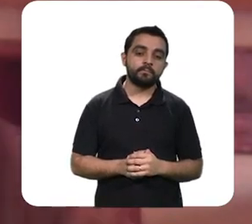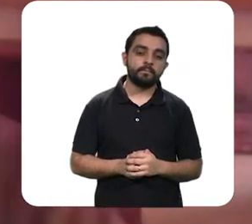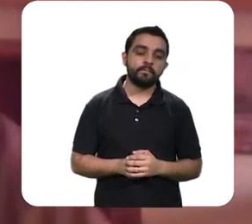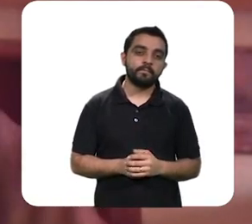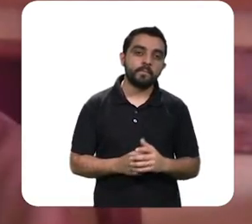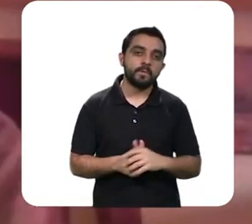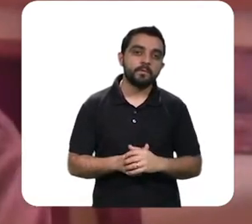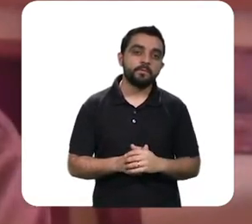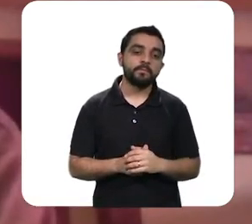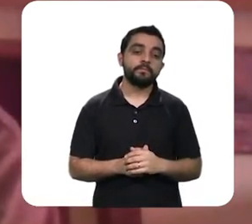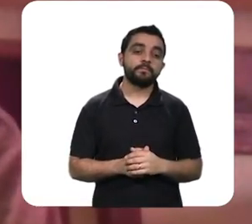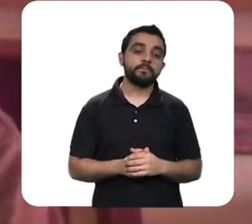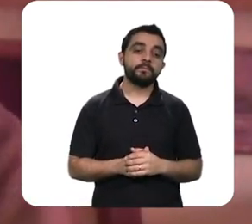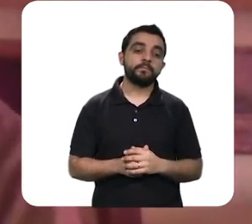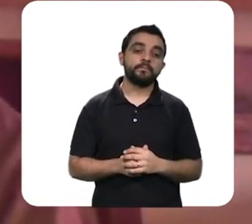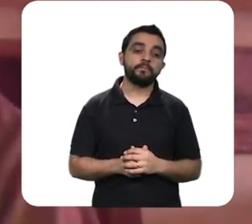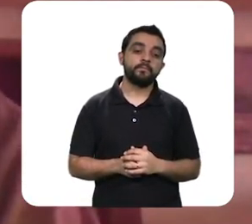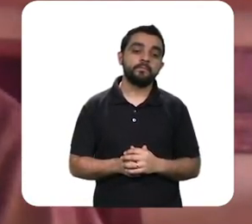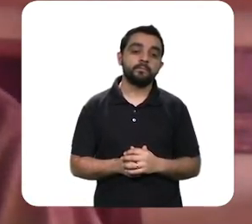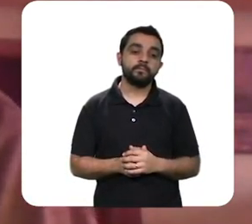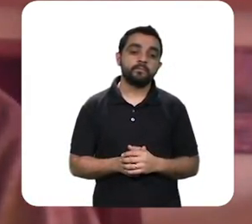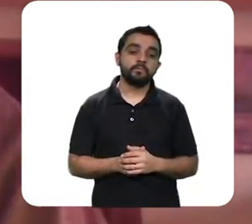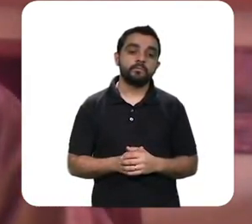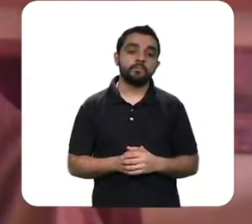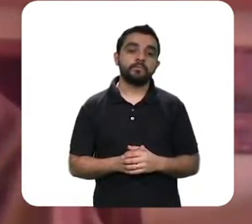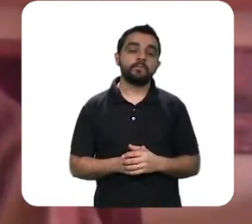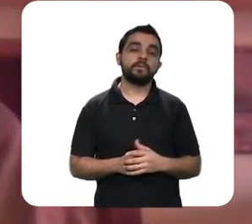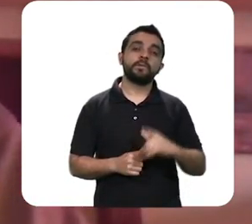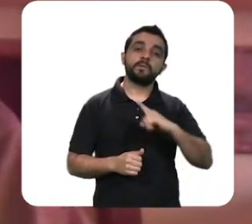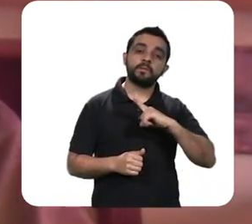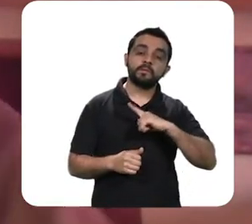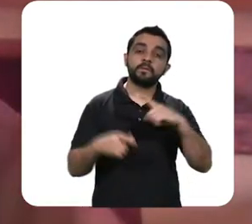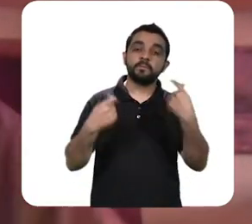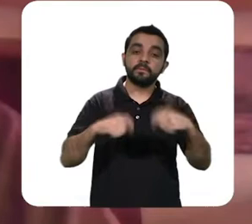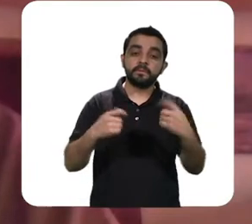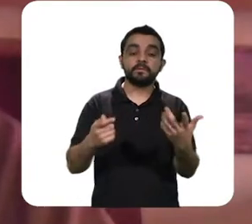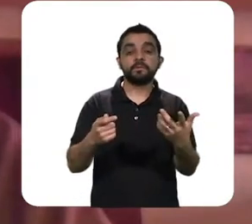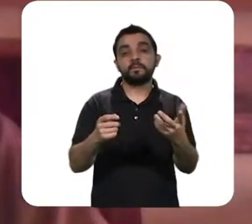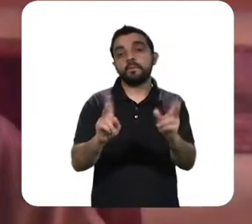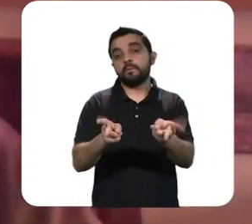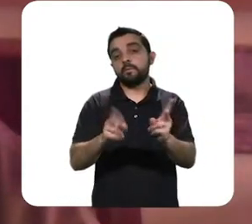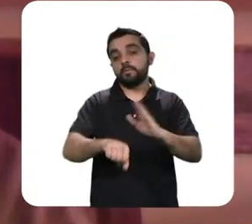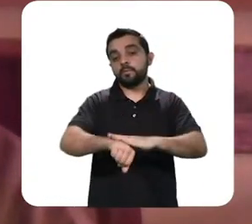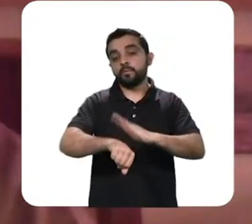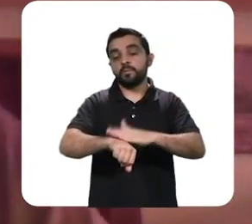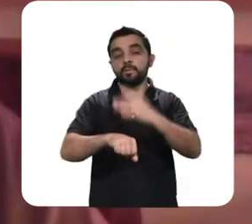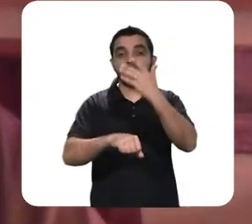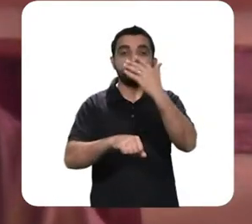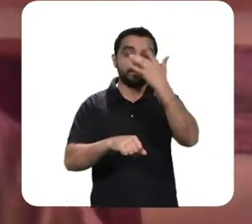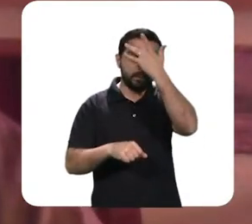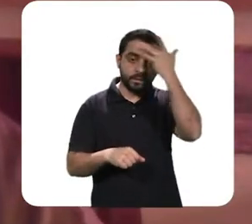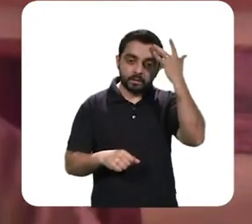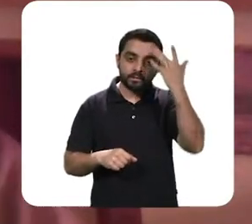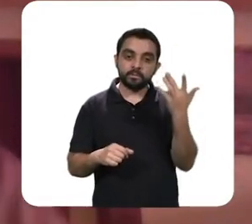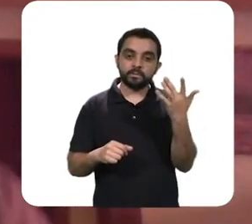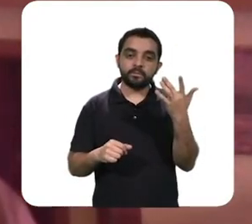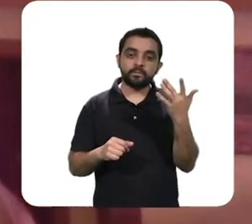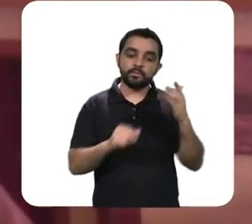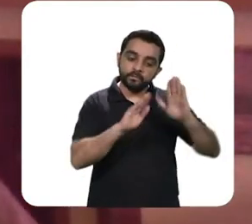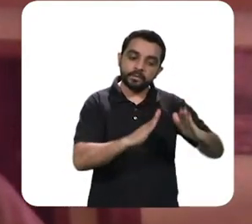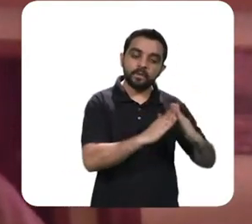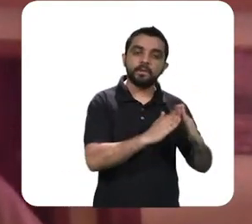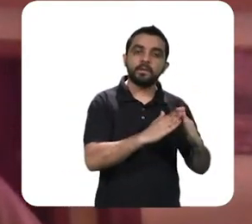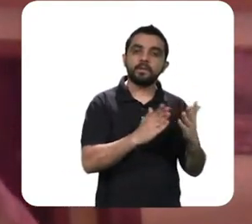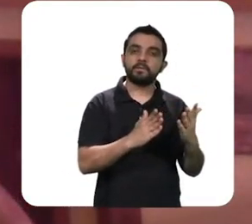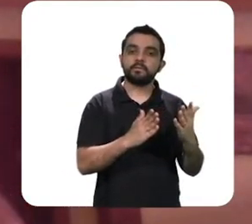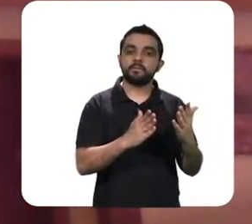provavelmente não vai dar precedente para essa crise para recente e ao mesmo tempo impedir que as pessoas morram e quem vai ter